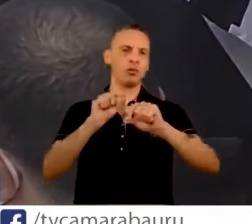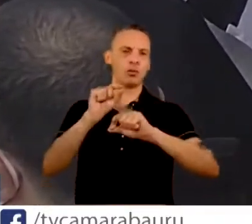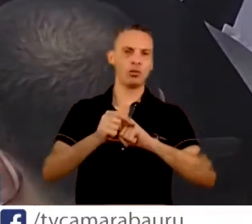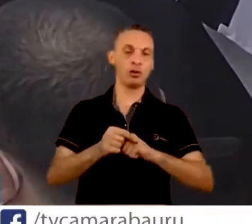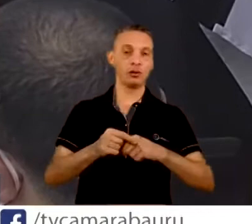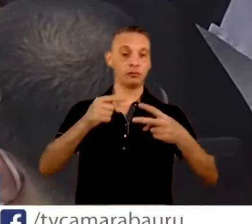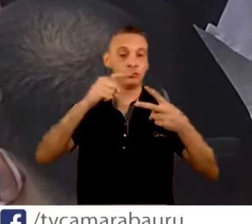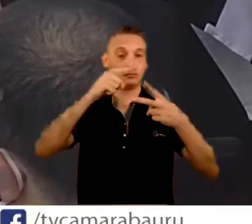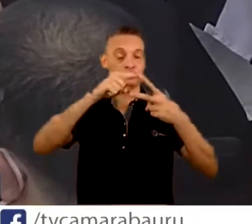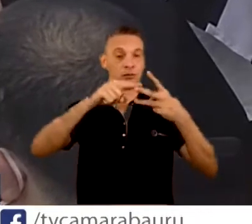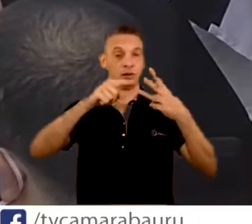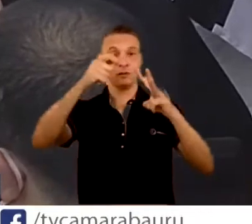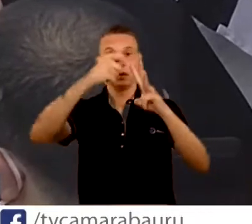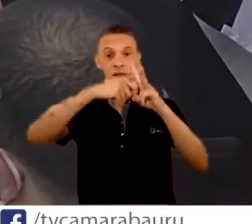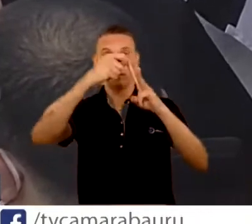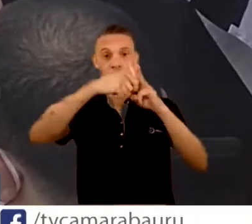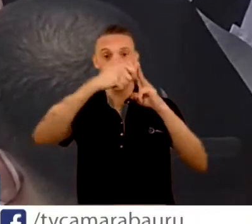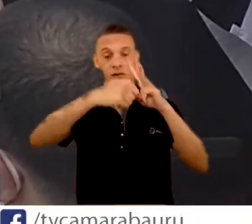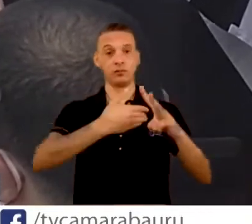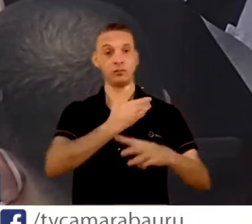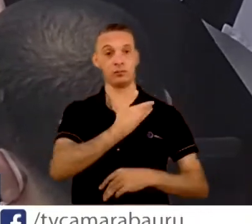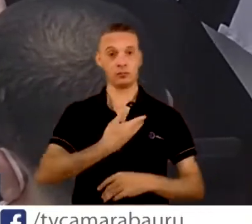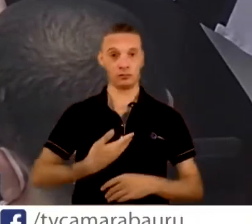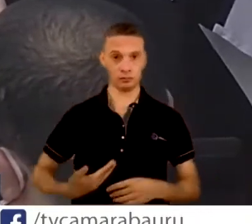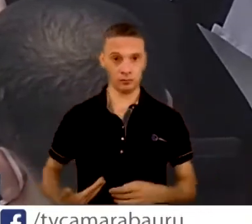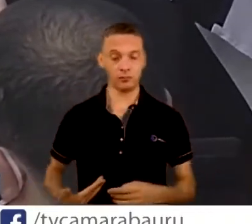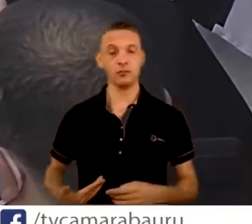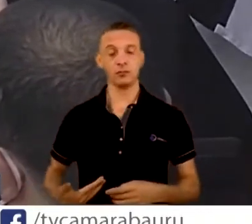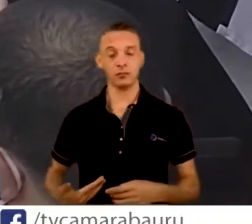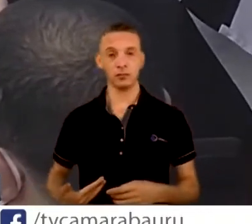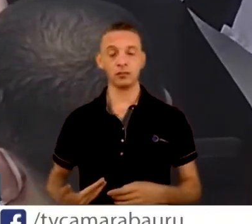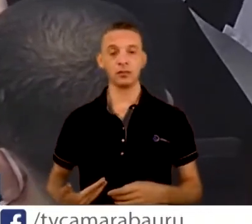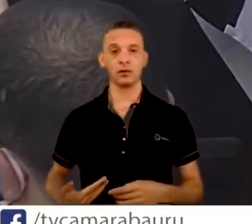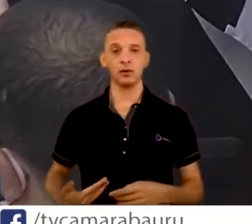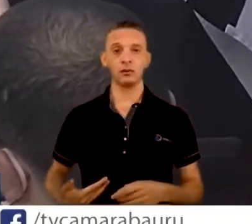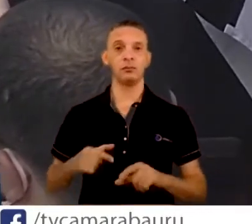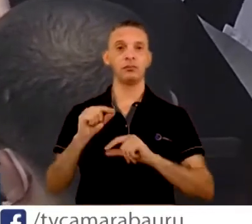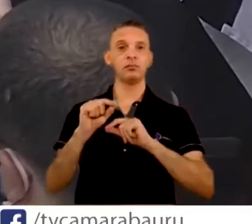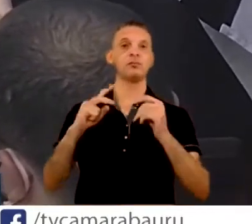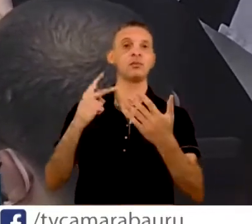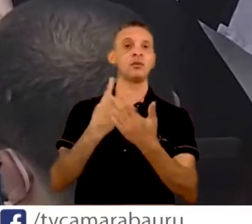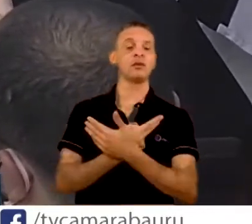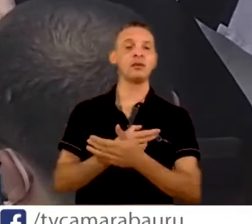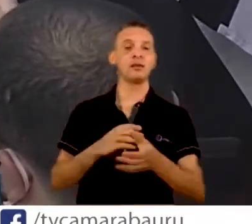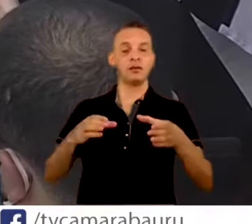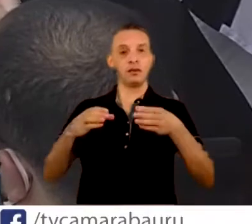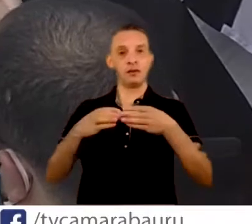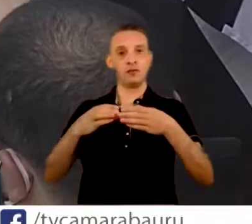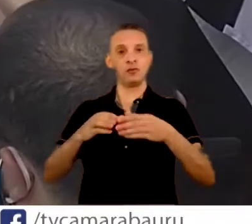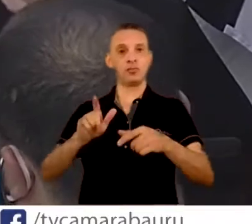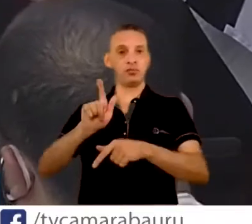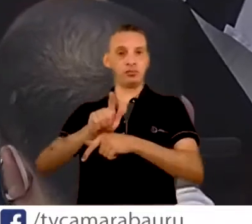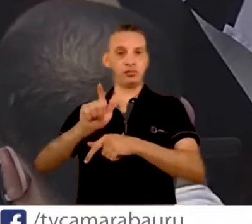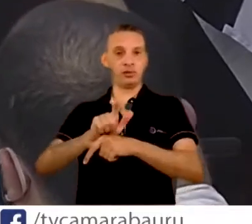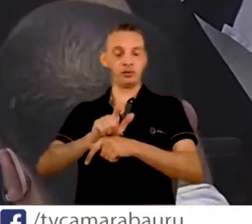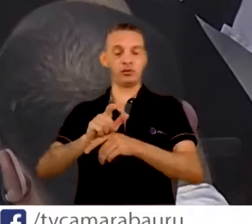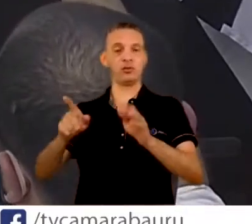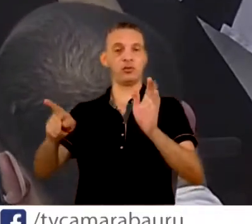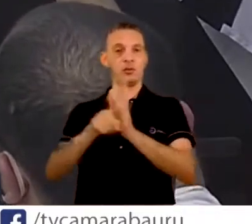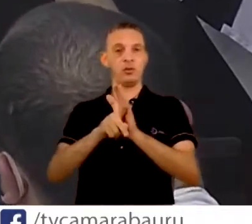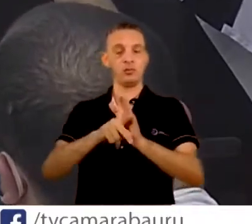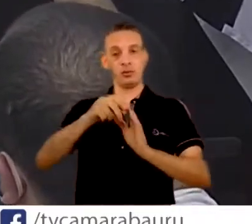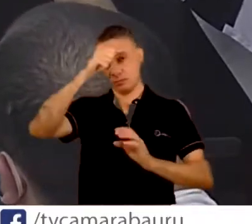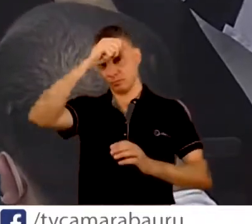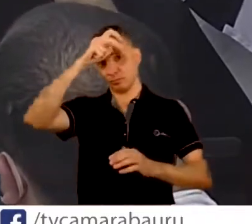três ou quatro meses de governo, o conselho gestor aponta para o prefeito